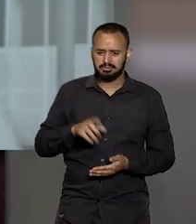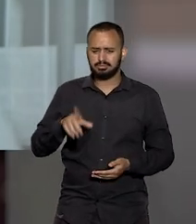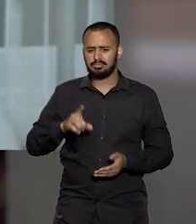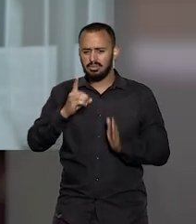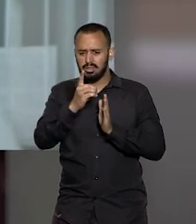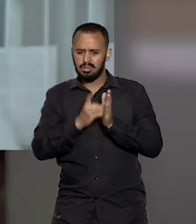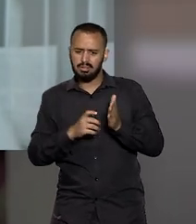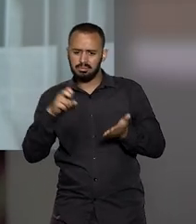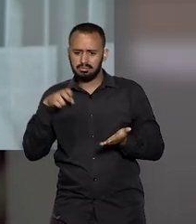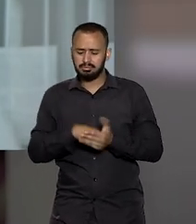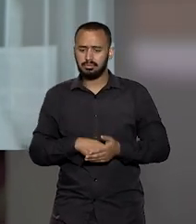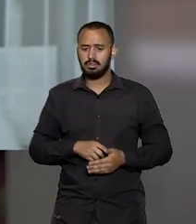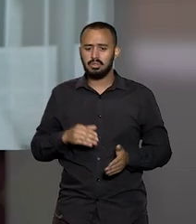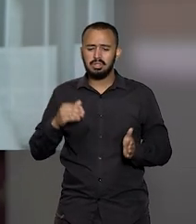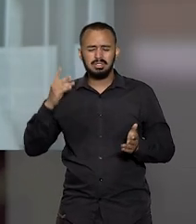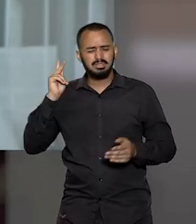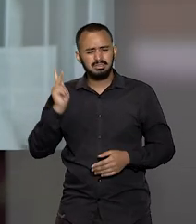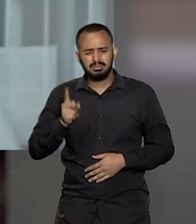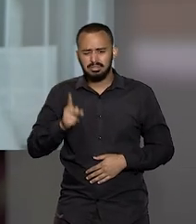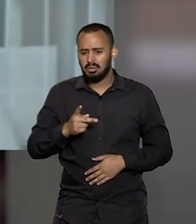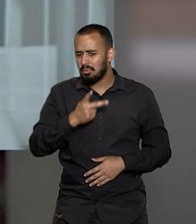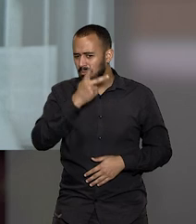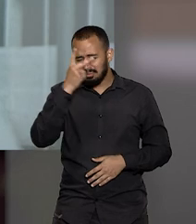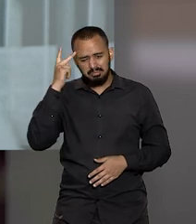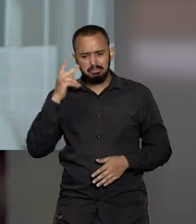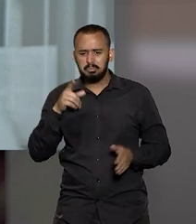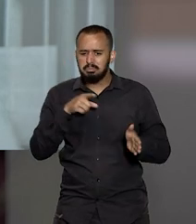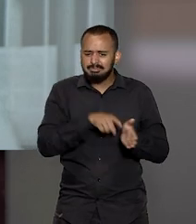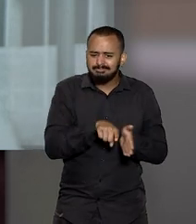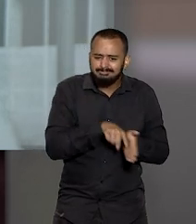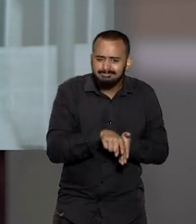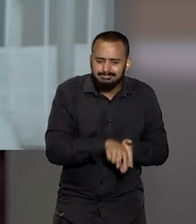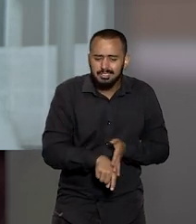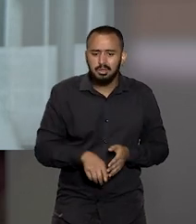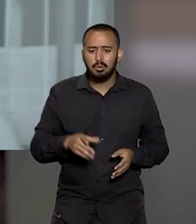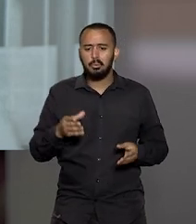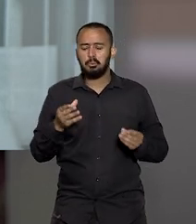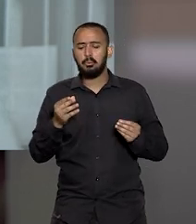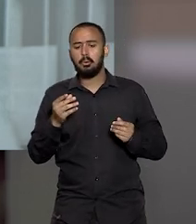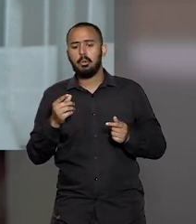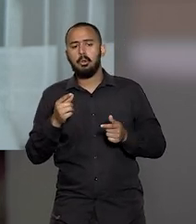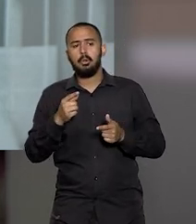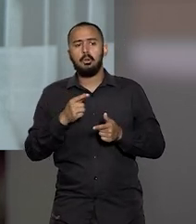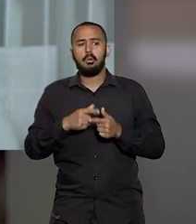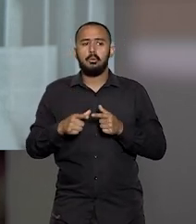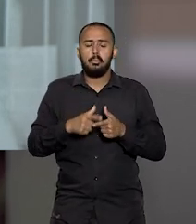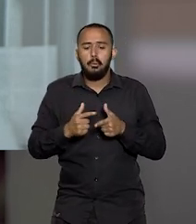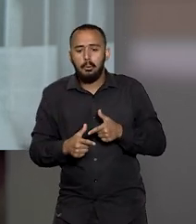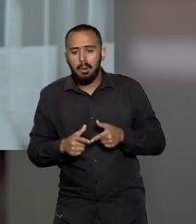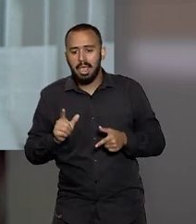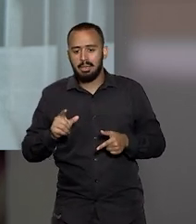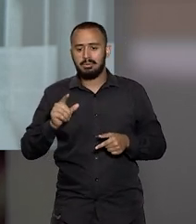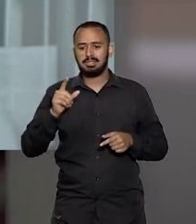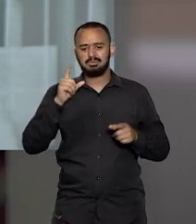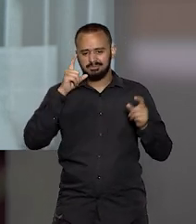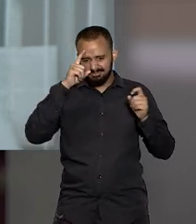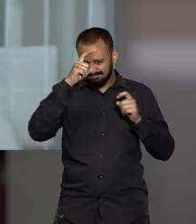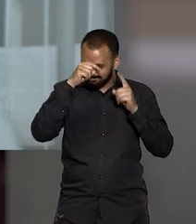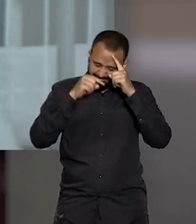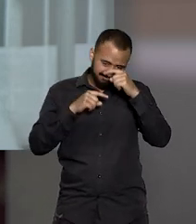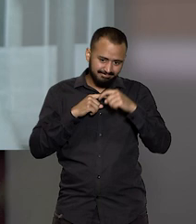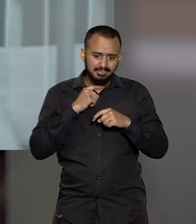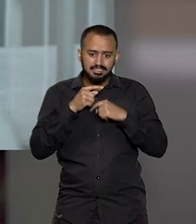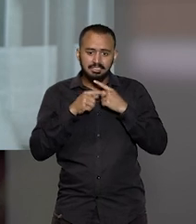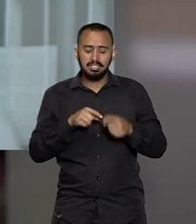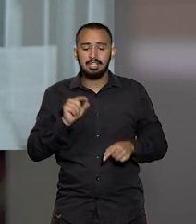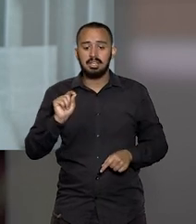pelos seus colegas, nas questões mais complexas e naquelas em que